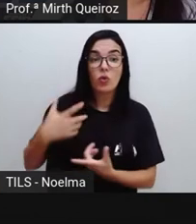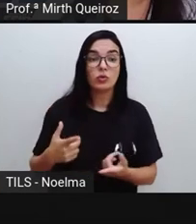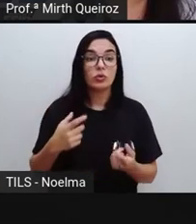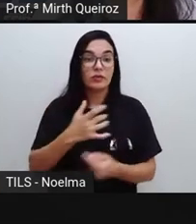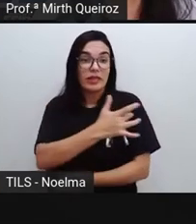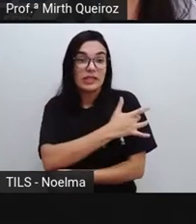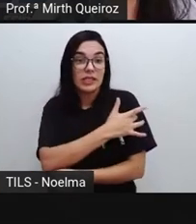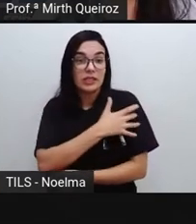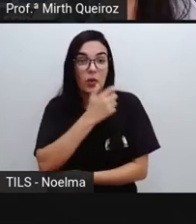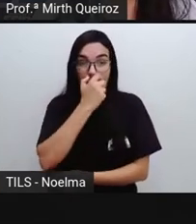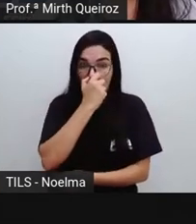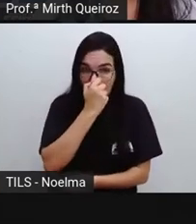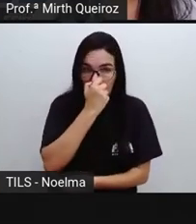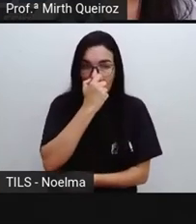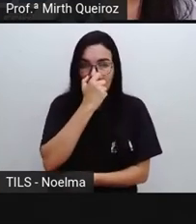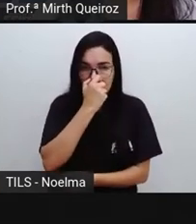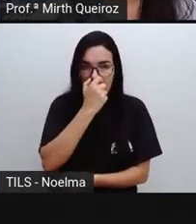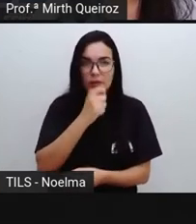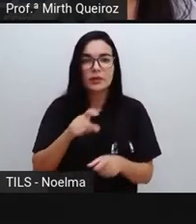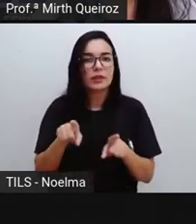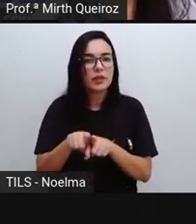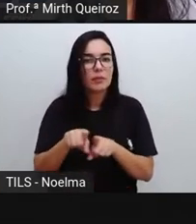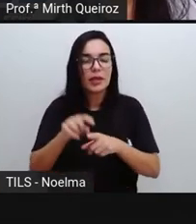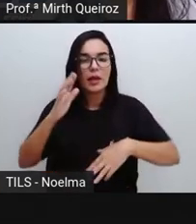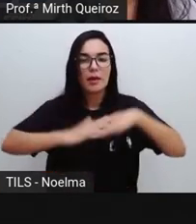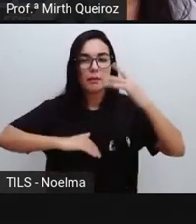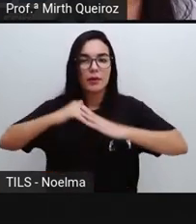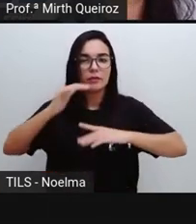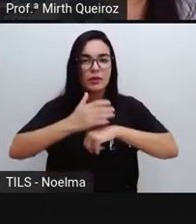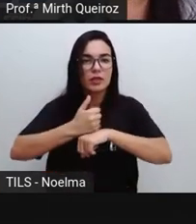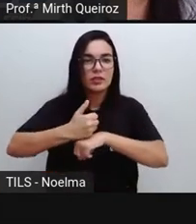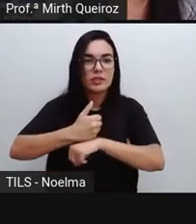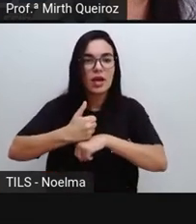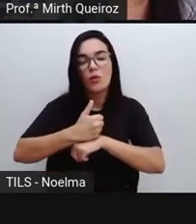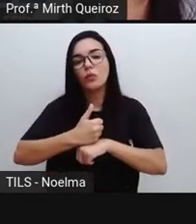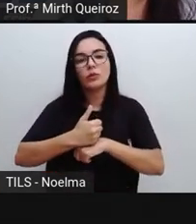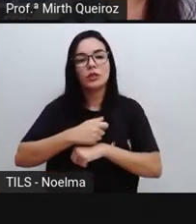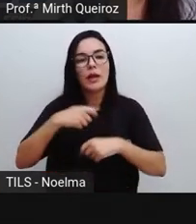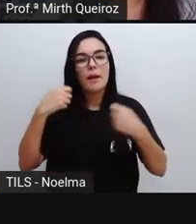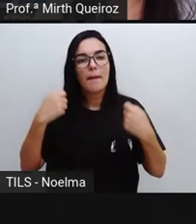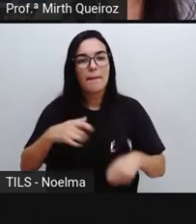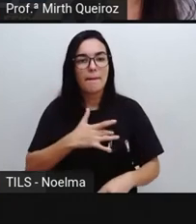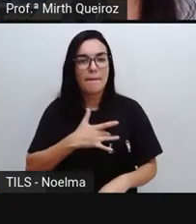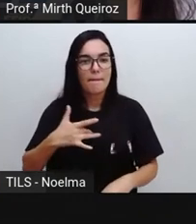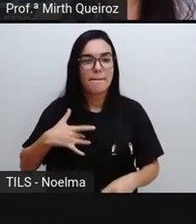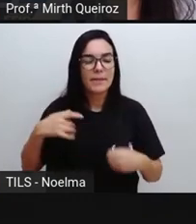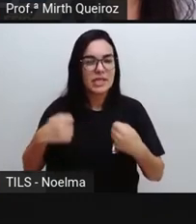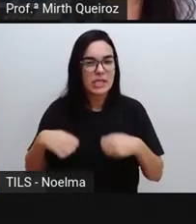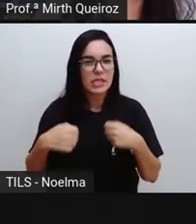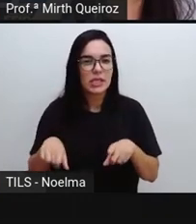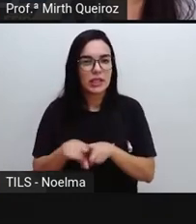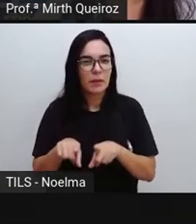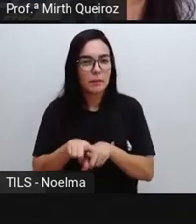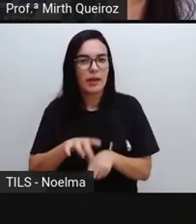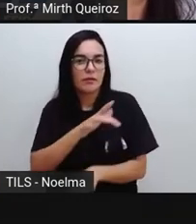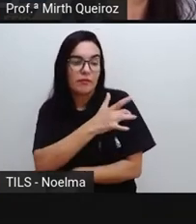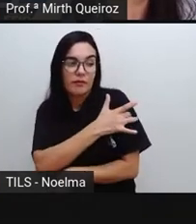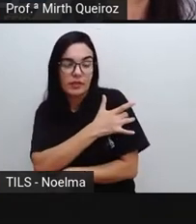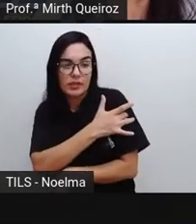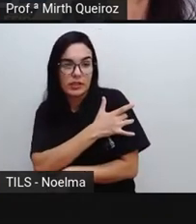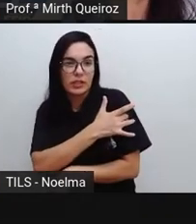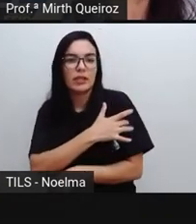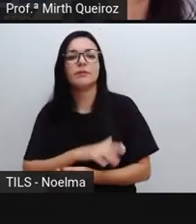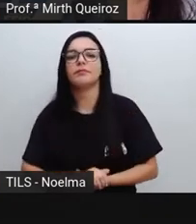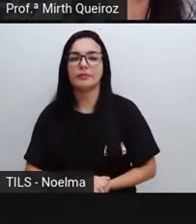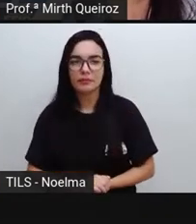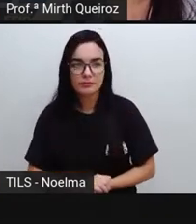tétano profissionais de saúde também devem ficar em alerta sobre as vacinas que são importantes que deverão ser administradas